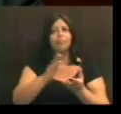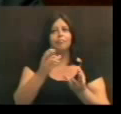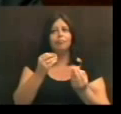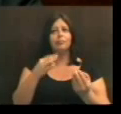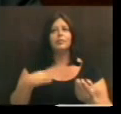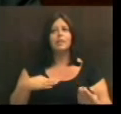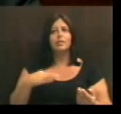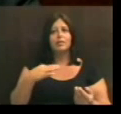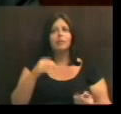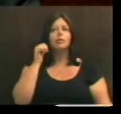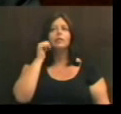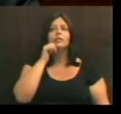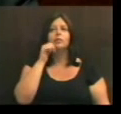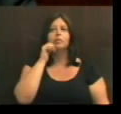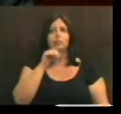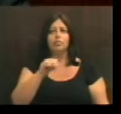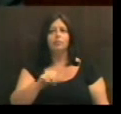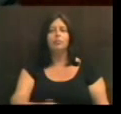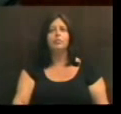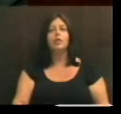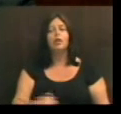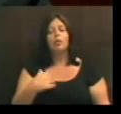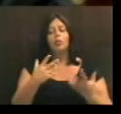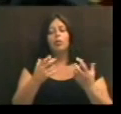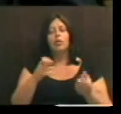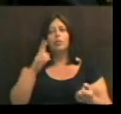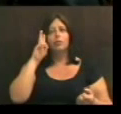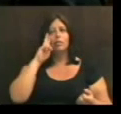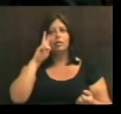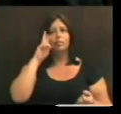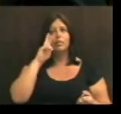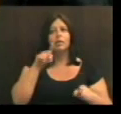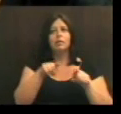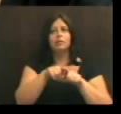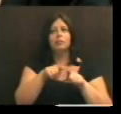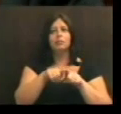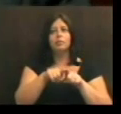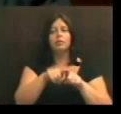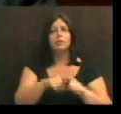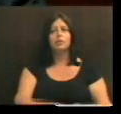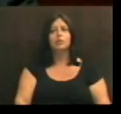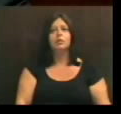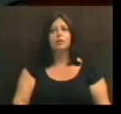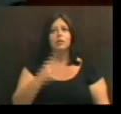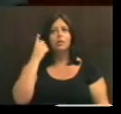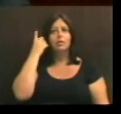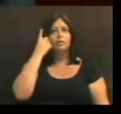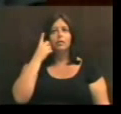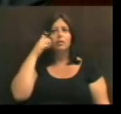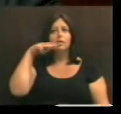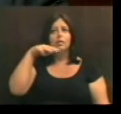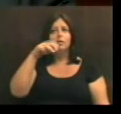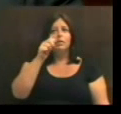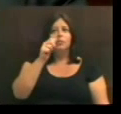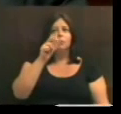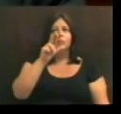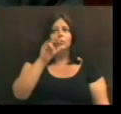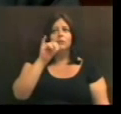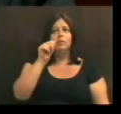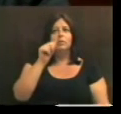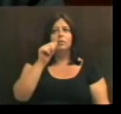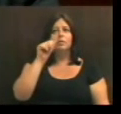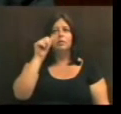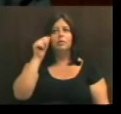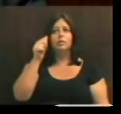candidaturas femininas. Quero lembrar, aproveitar o tempo aqui para lembrar, a deputada Maria Augusta Feldman,